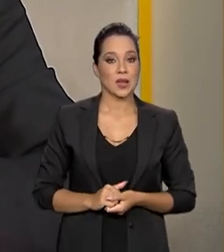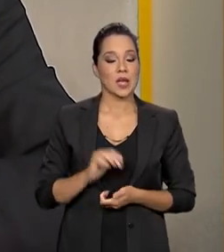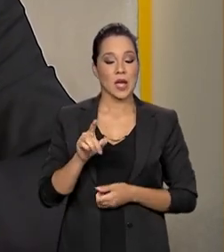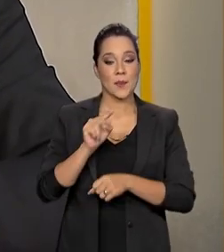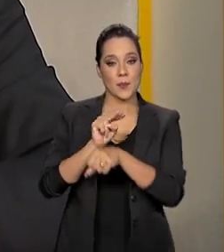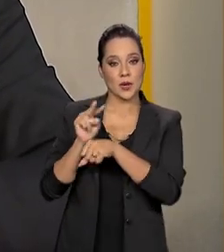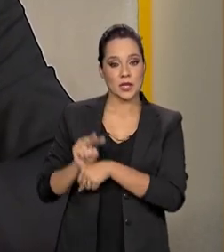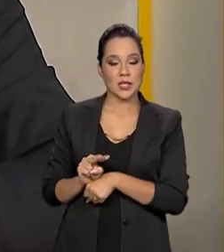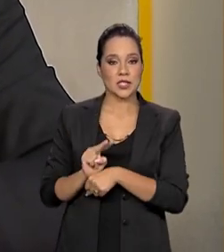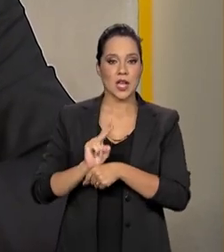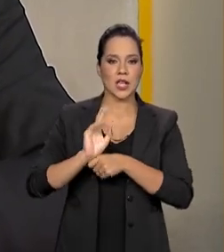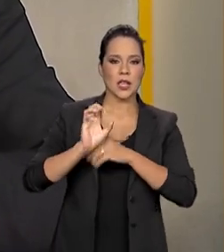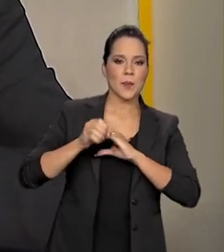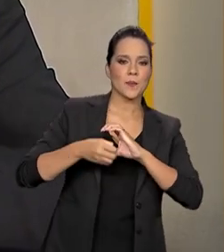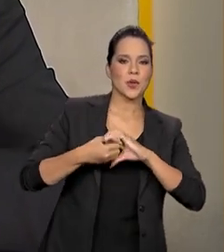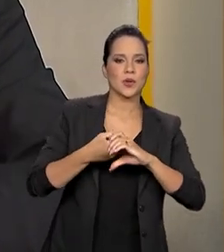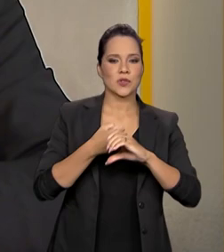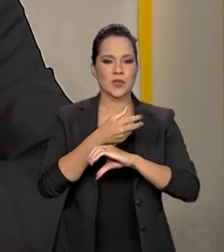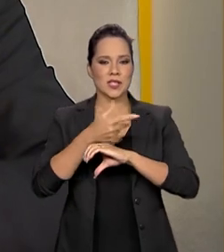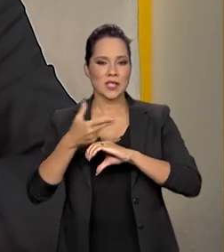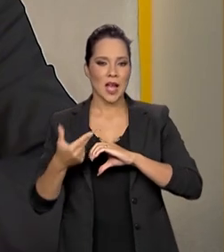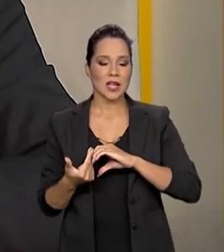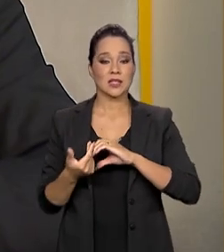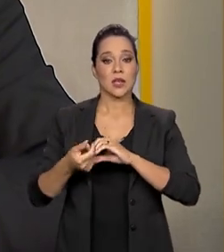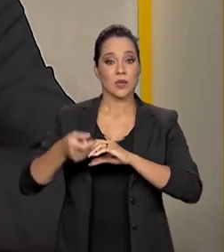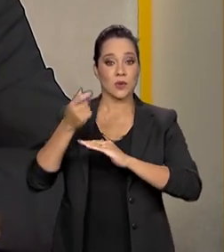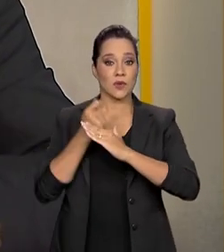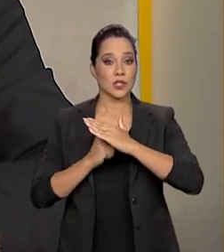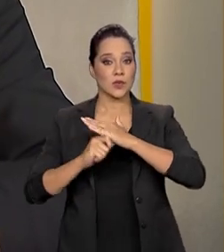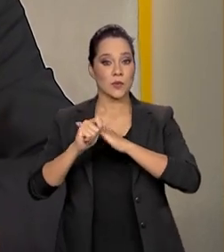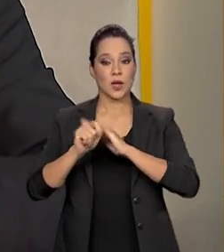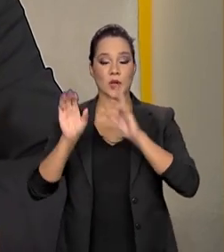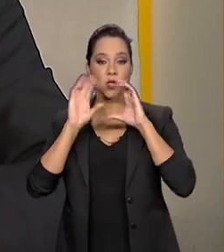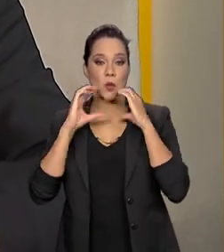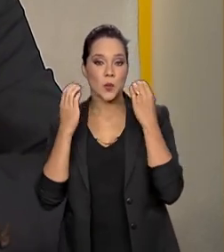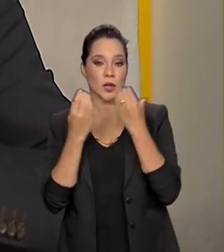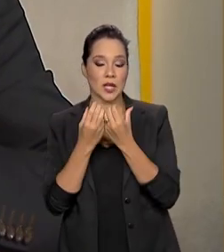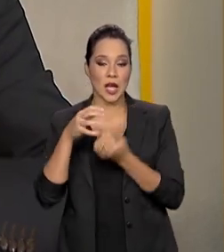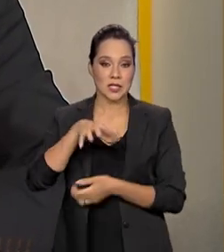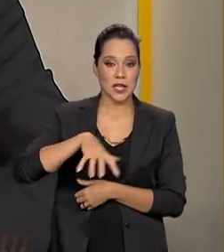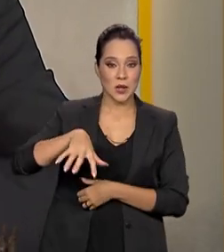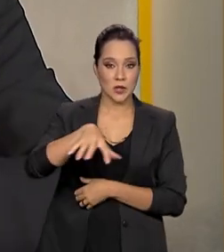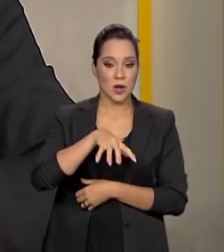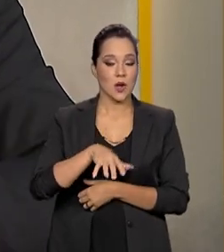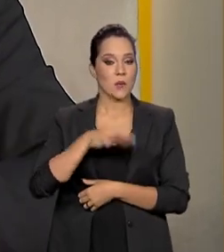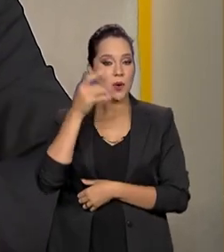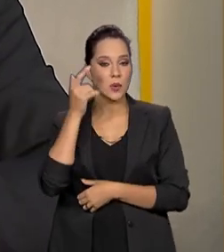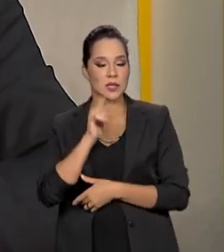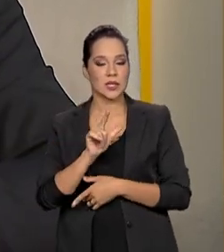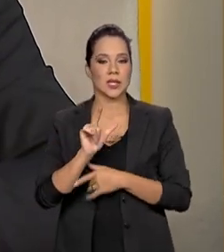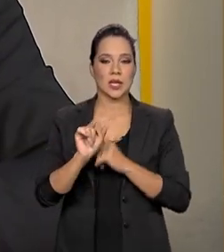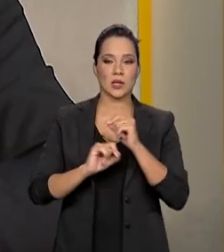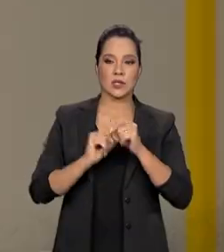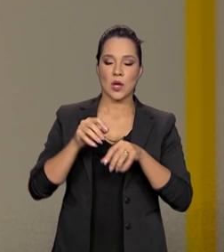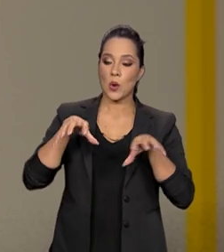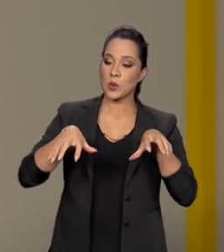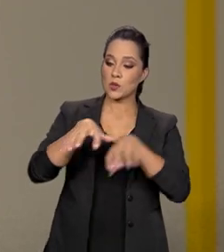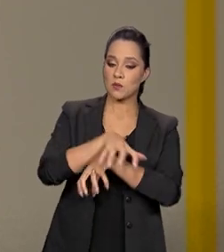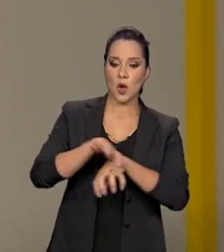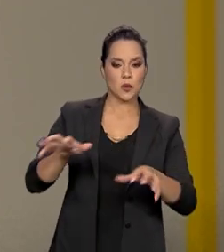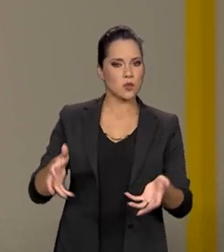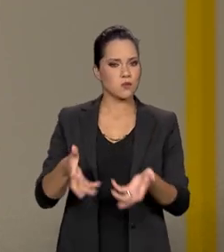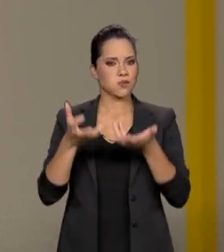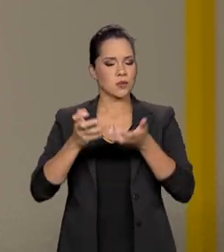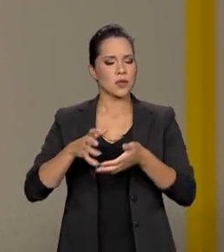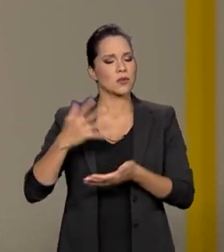conservação da biodiversidade, do investimento das comunidades locais para manter esses biomas em pés, que são